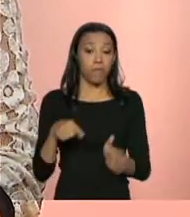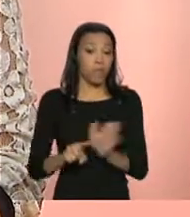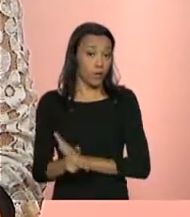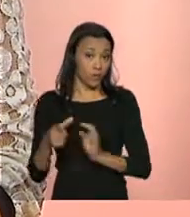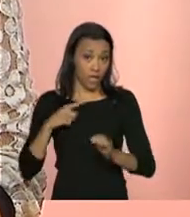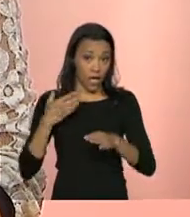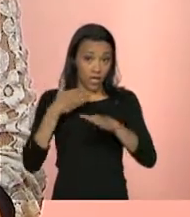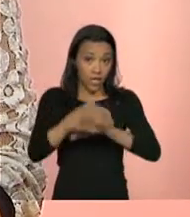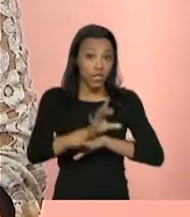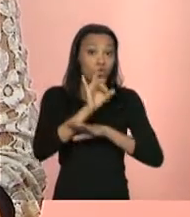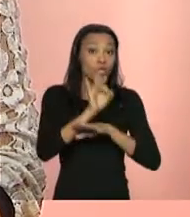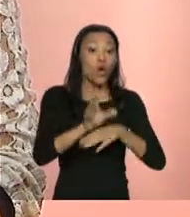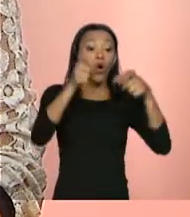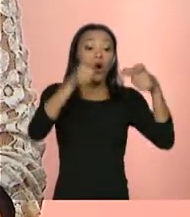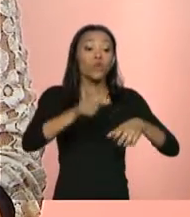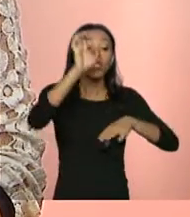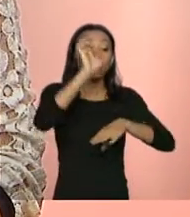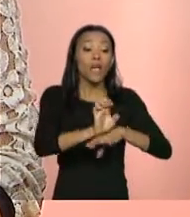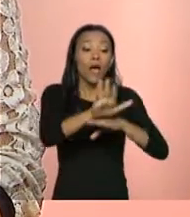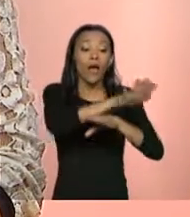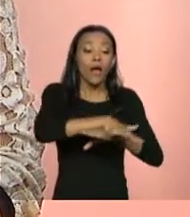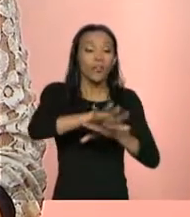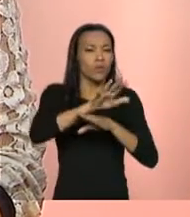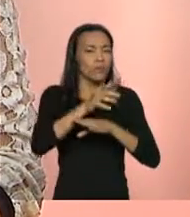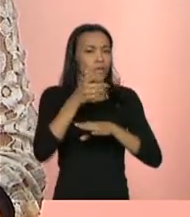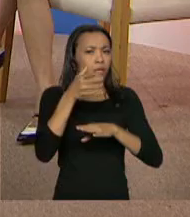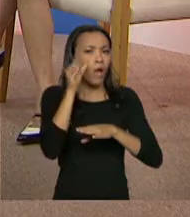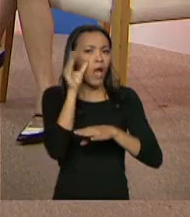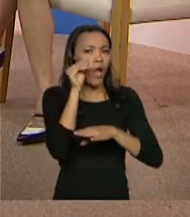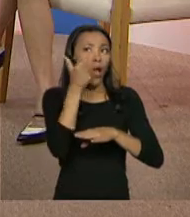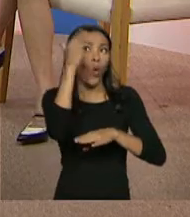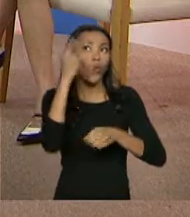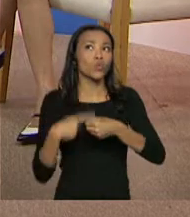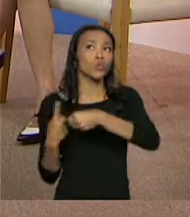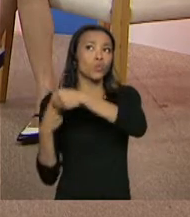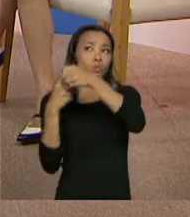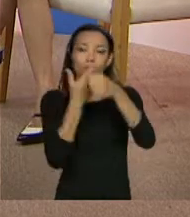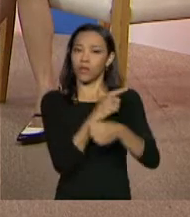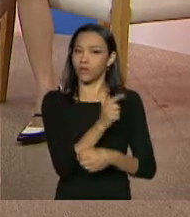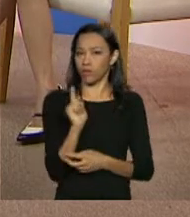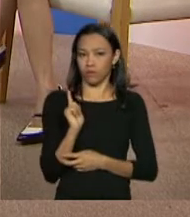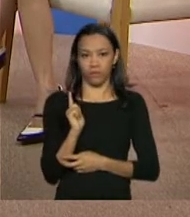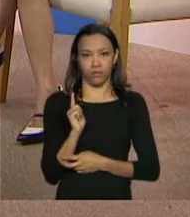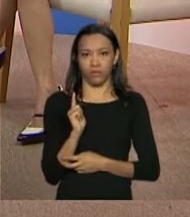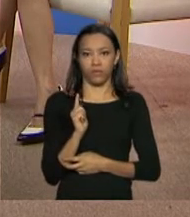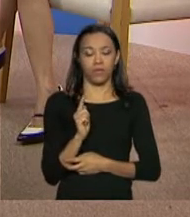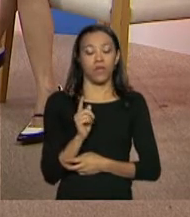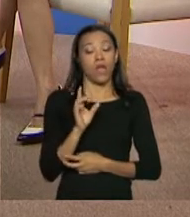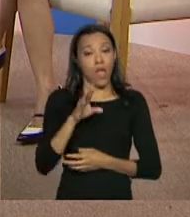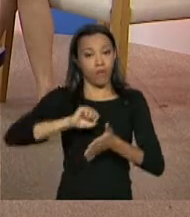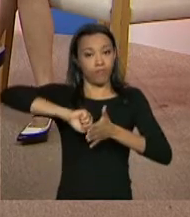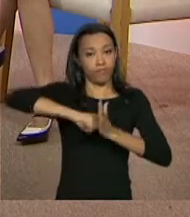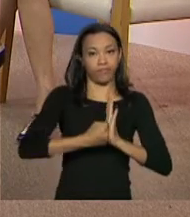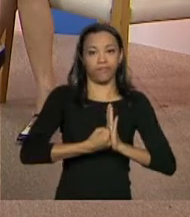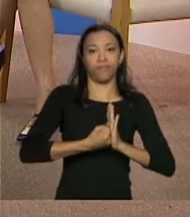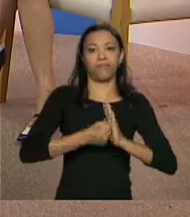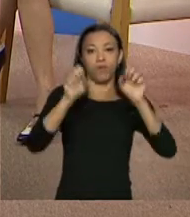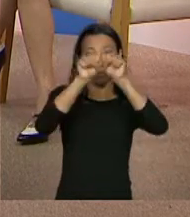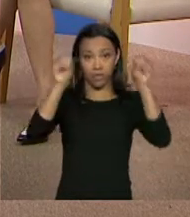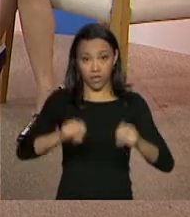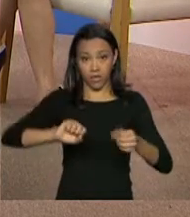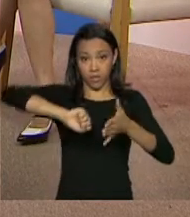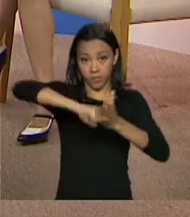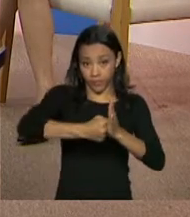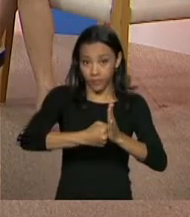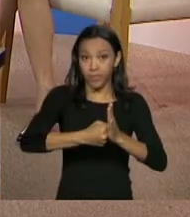de abrangência. Se eles quiserem ter acesso a outros municípios, não tem, fica bloqueado. É, na verdade, isso é bloqueado automaticamente pelos sistemas,